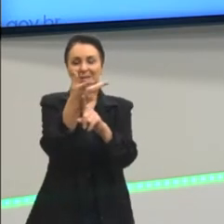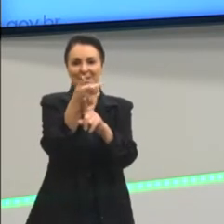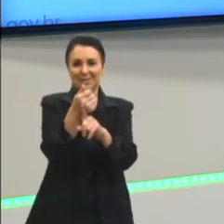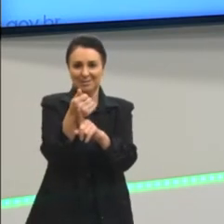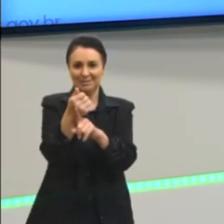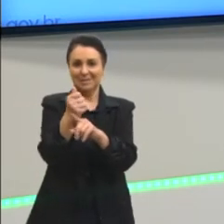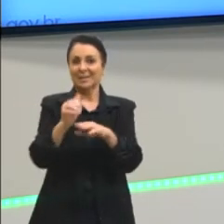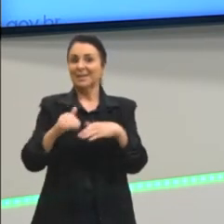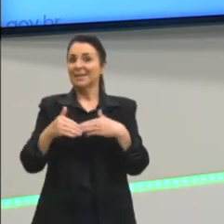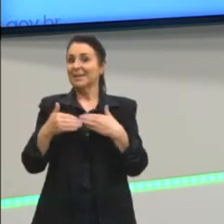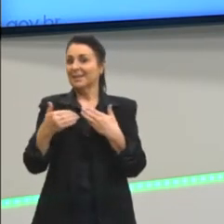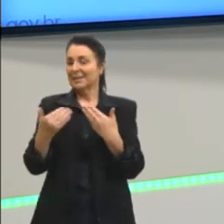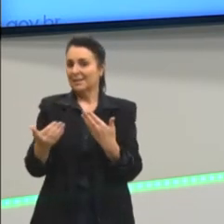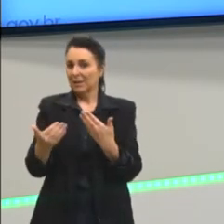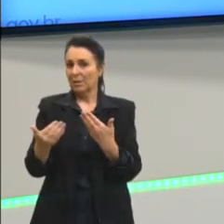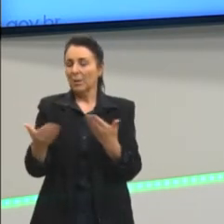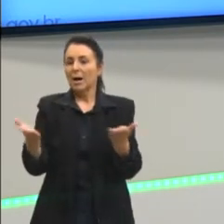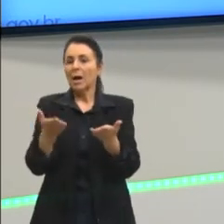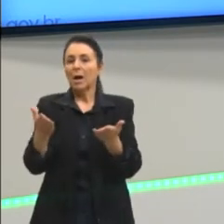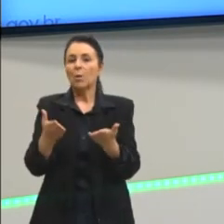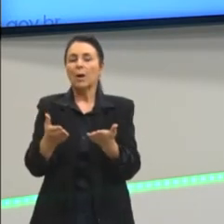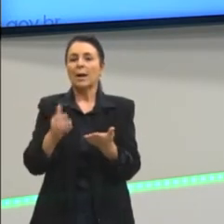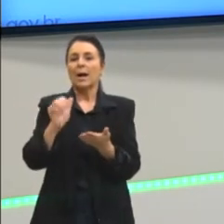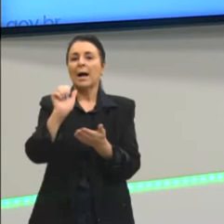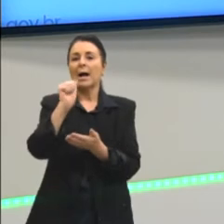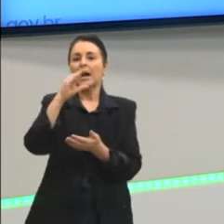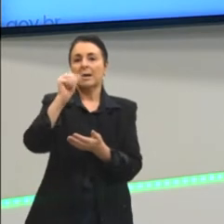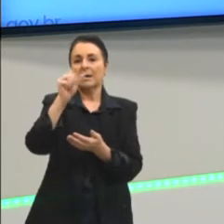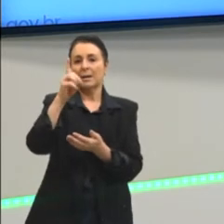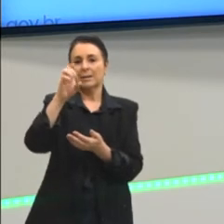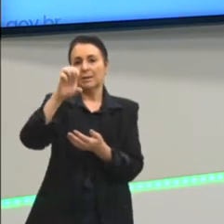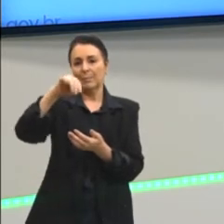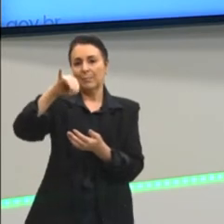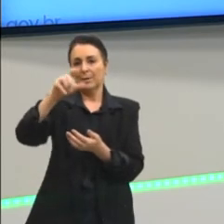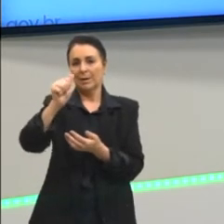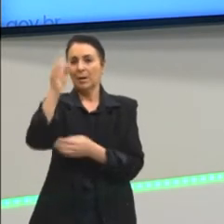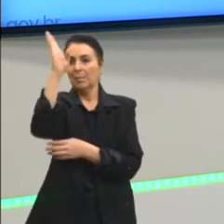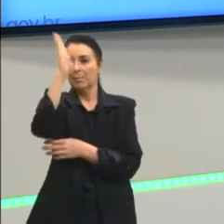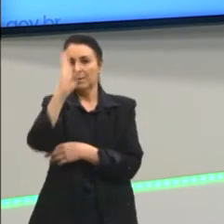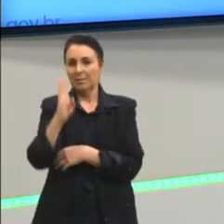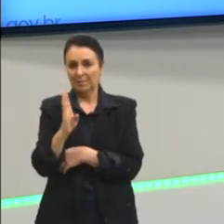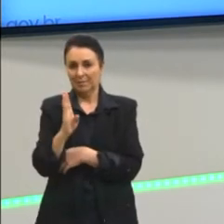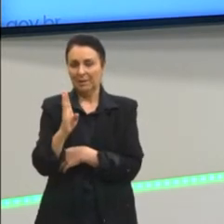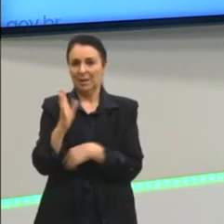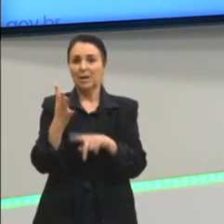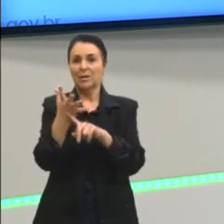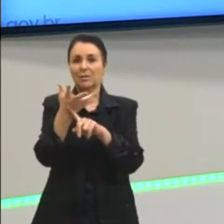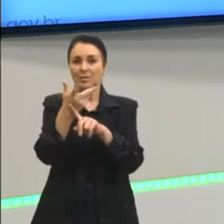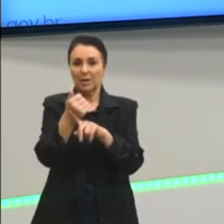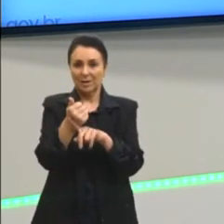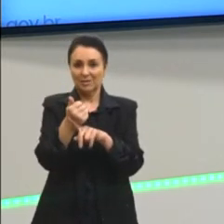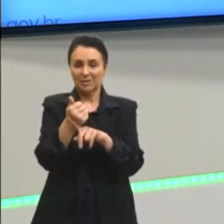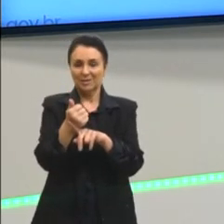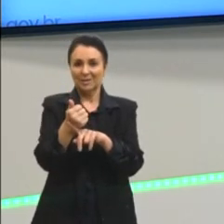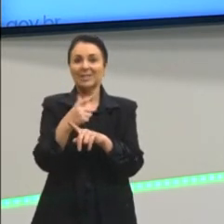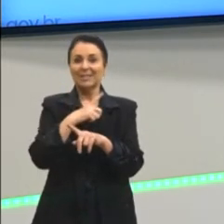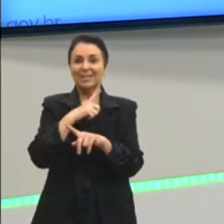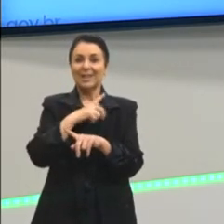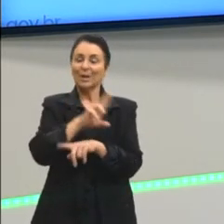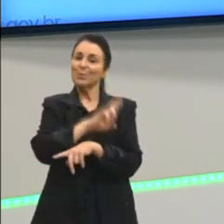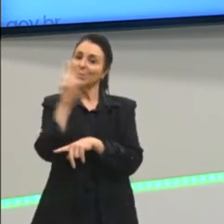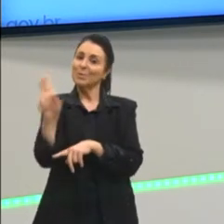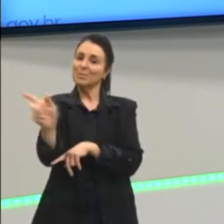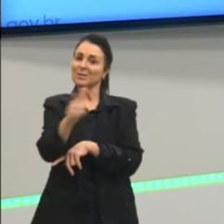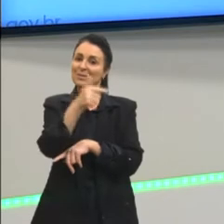Passamos, então, pelo que a Academia Brasileira de Arte chama de As Sete Artes. E a gente entendeu, então, que a